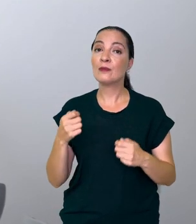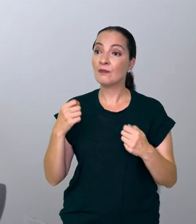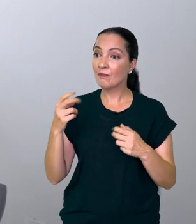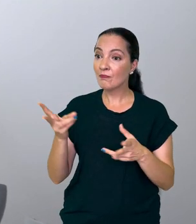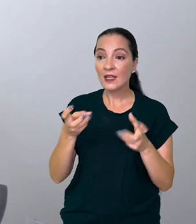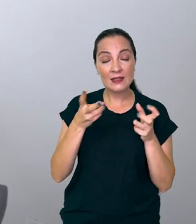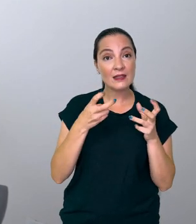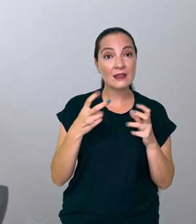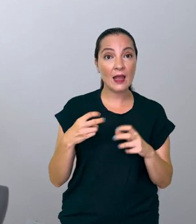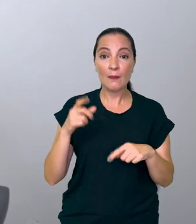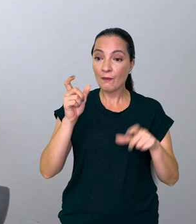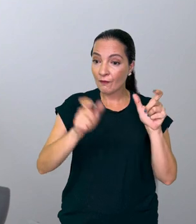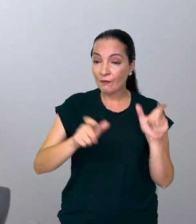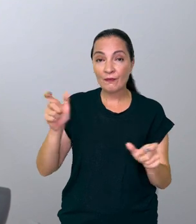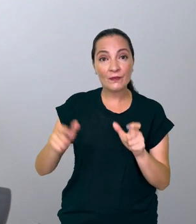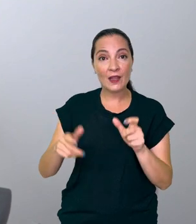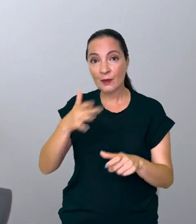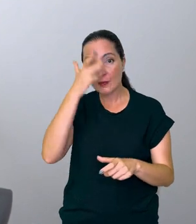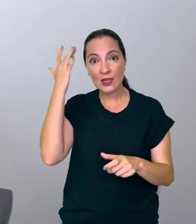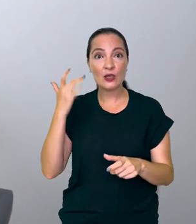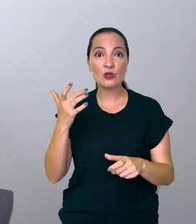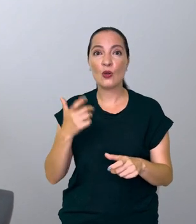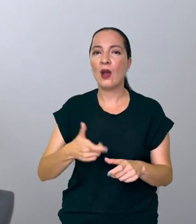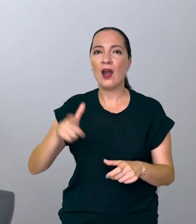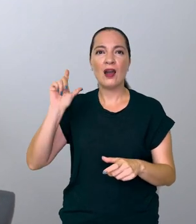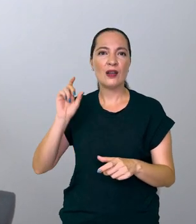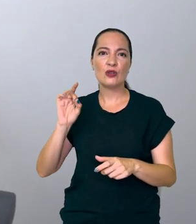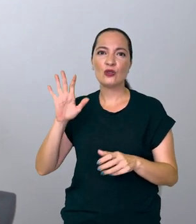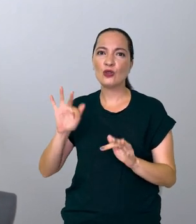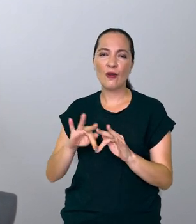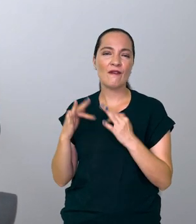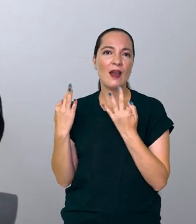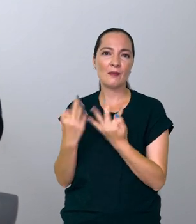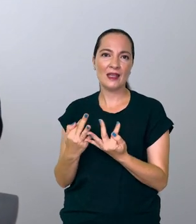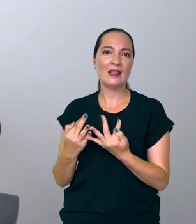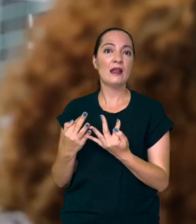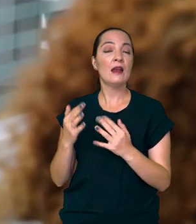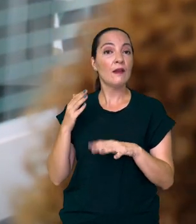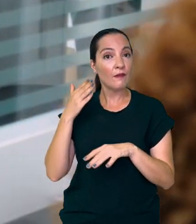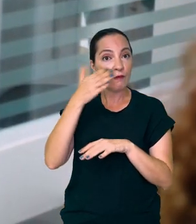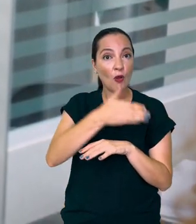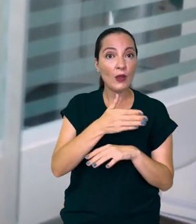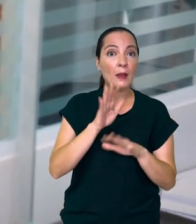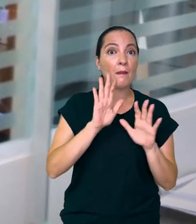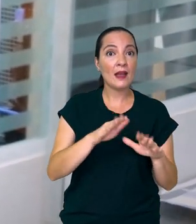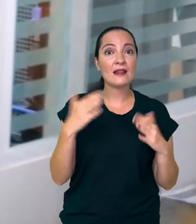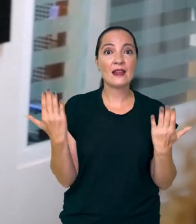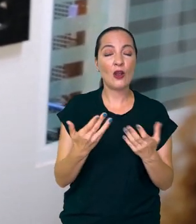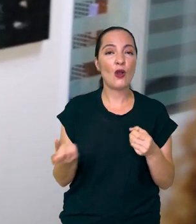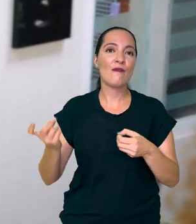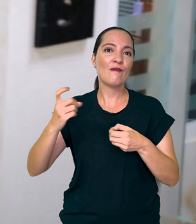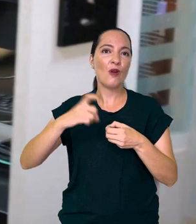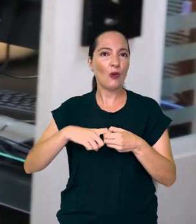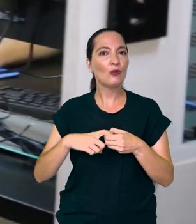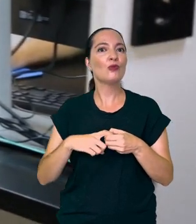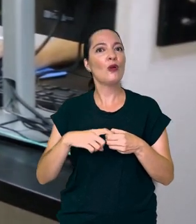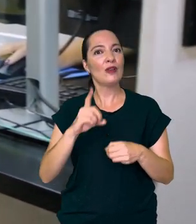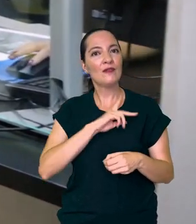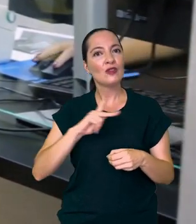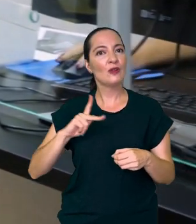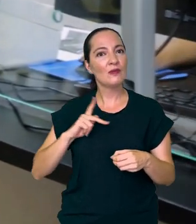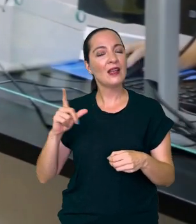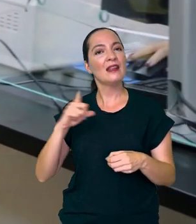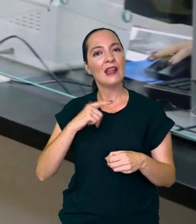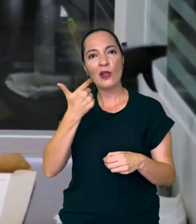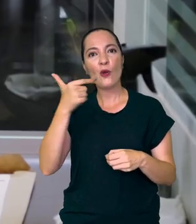já estiveram na Defensoria Pública outros tempos, quando a gente tinha uma atuação restrita à área de família, retornar à unidade da Defensoria Pública e poder contar com outros